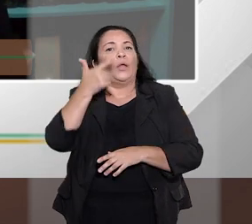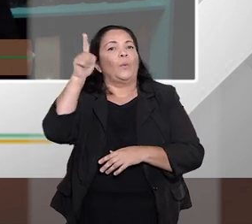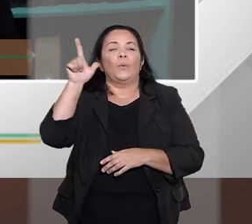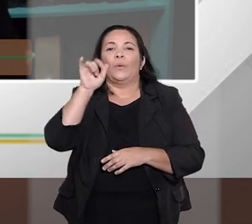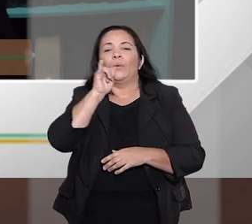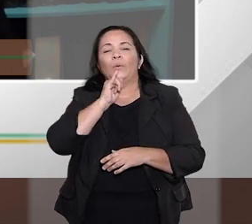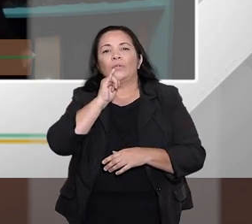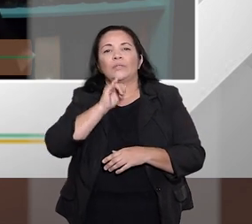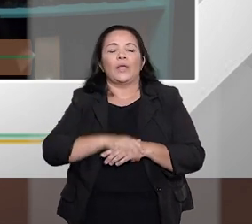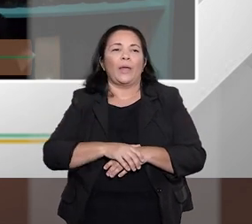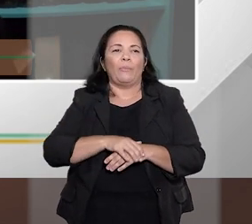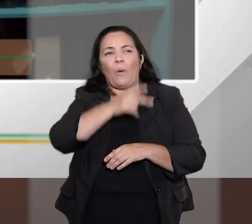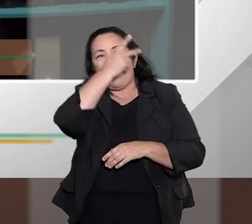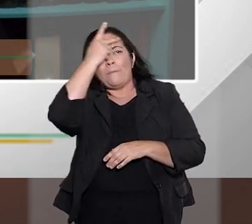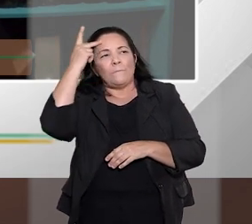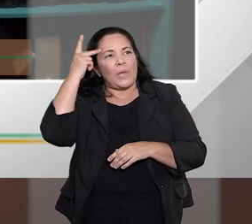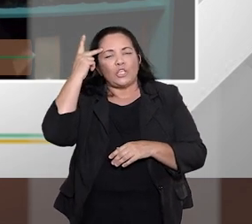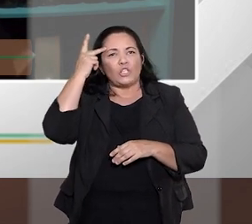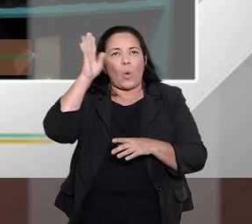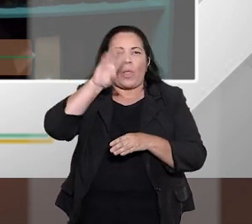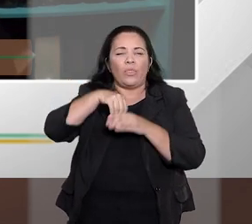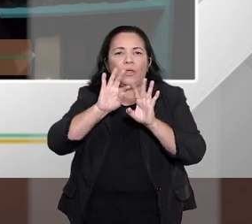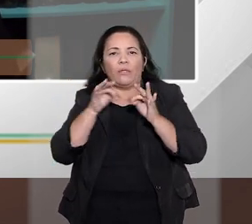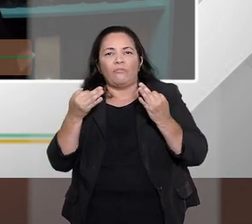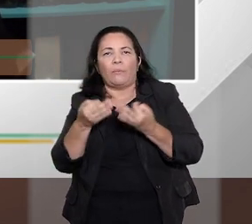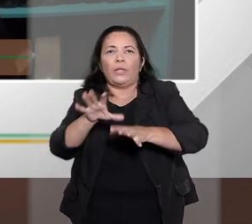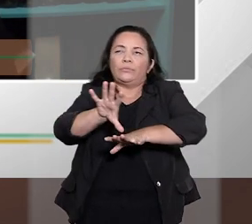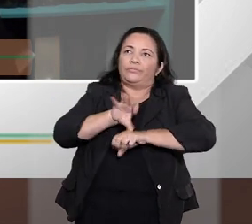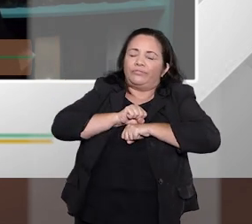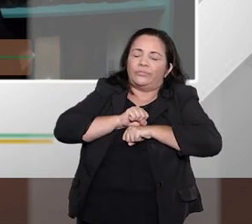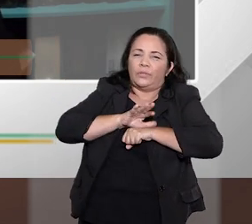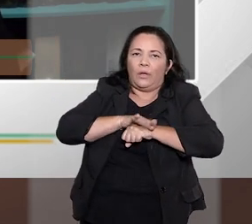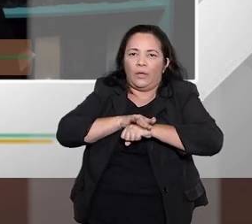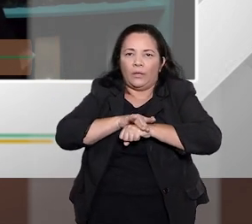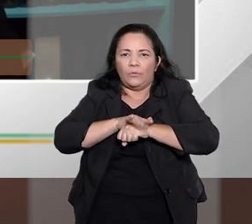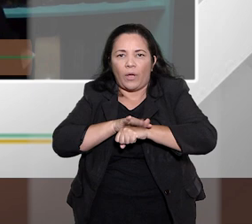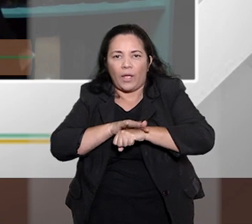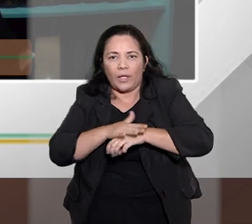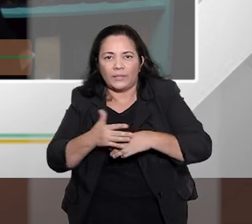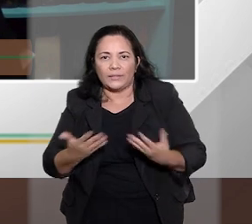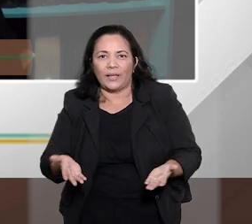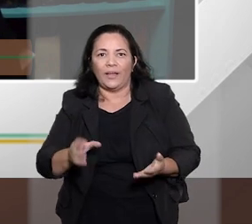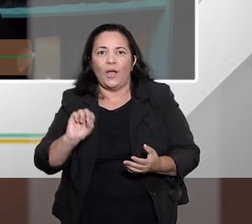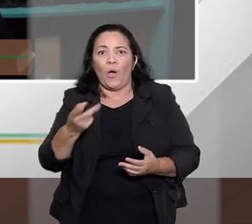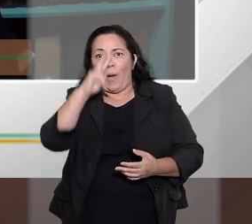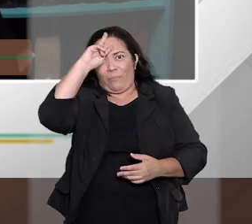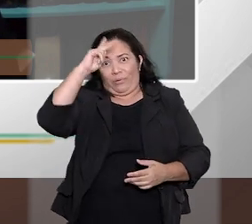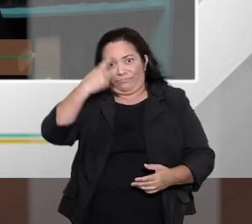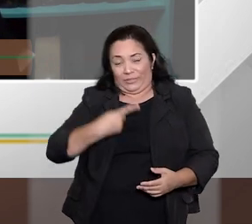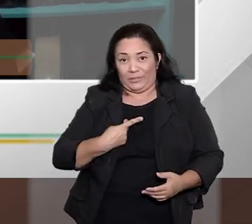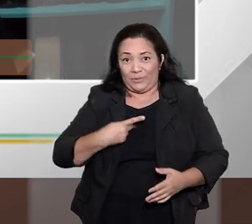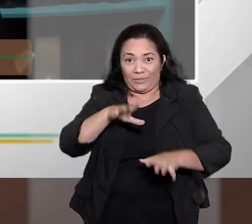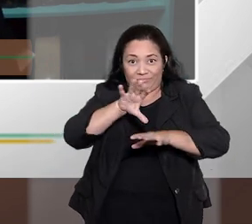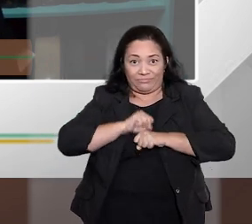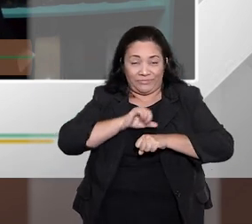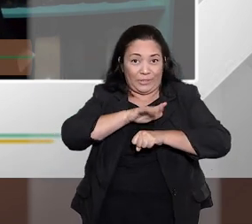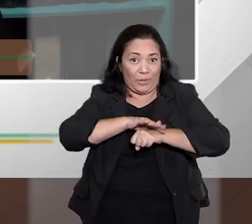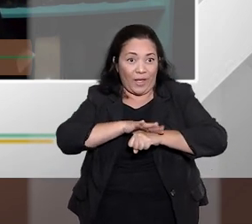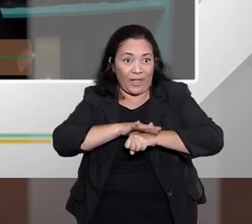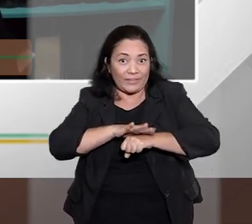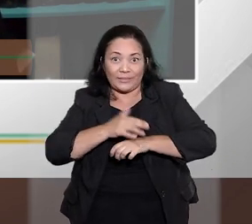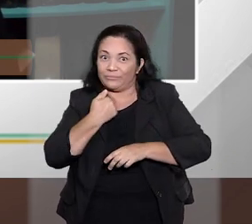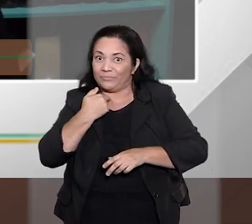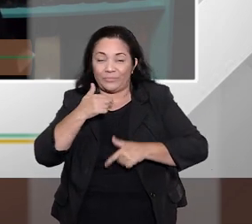por exemplo, uma doença na família, ou uma doença do próprio consumidor, são fatores, então, que implicam em